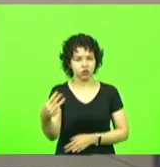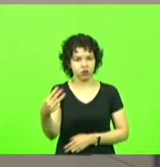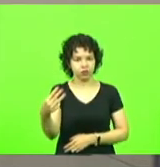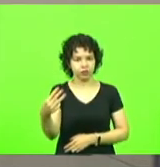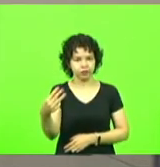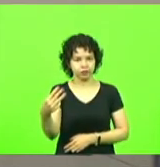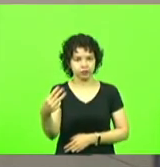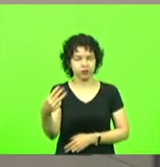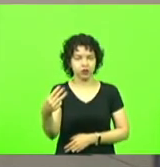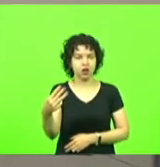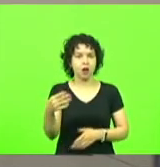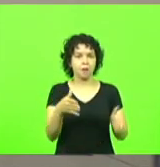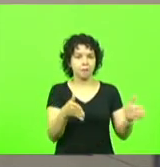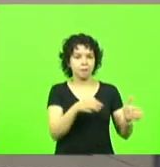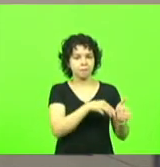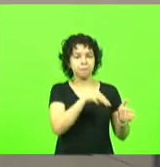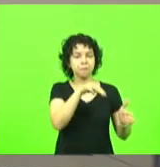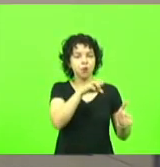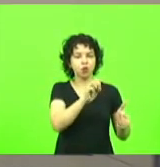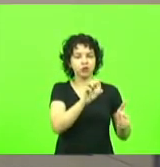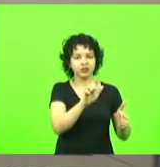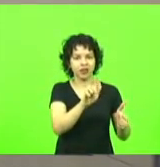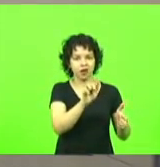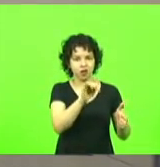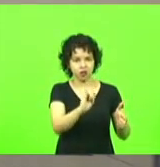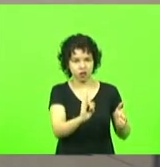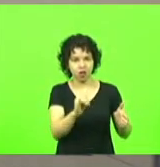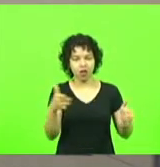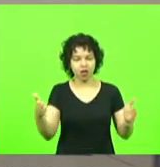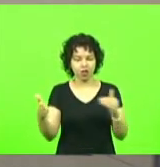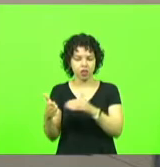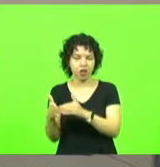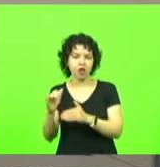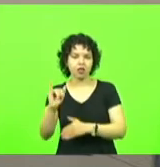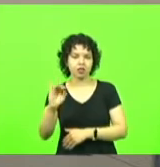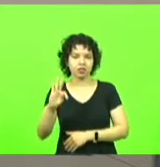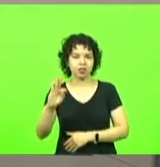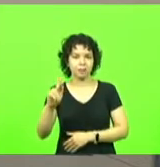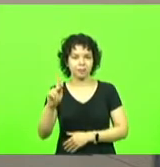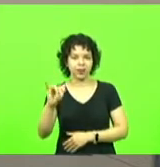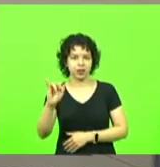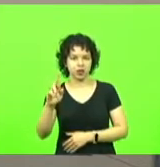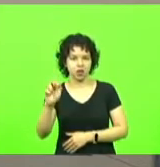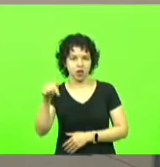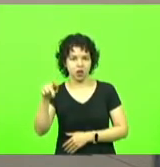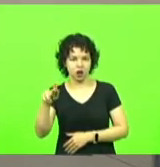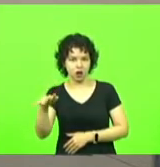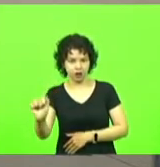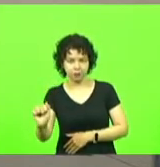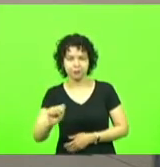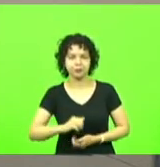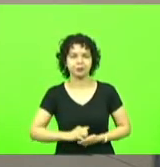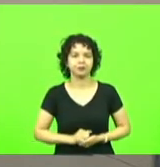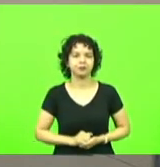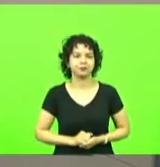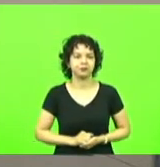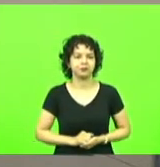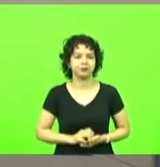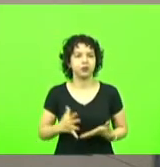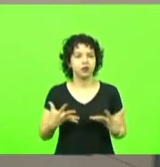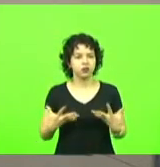e Itapiranga os deputados favoráveis permaneçam como se encontram os